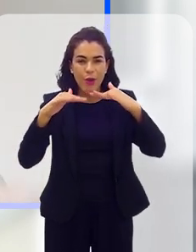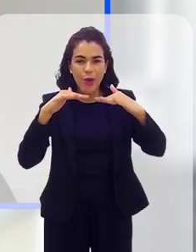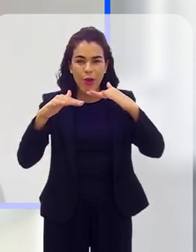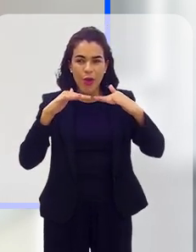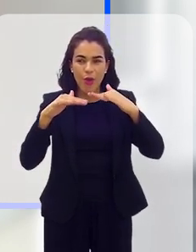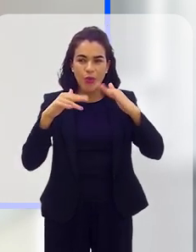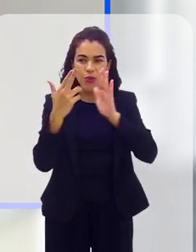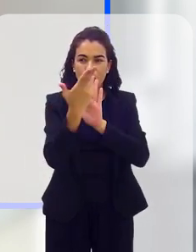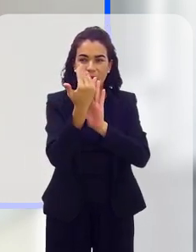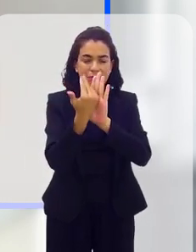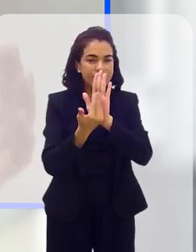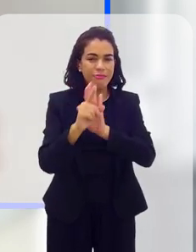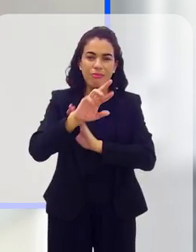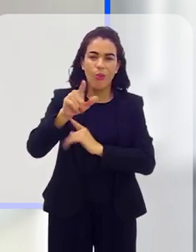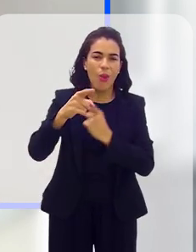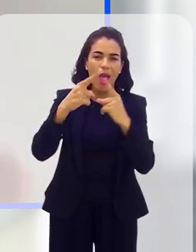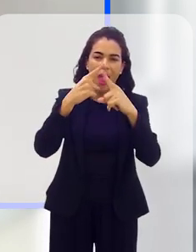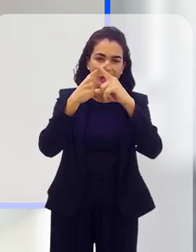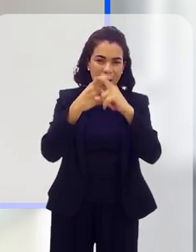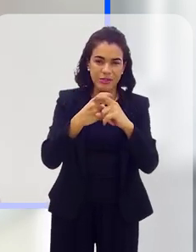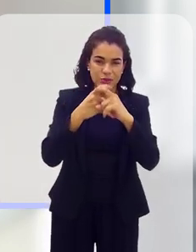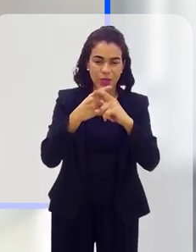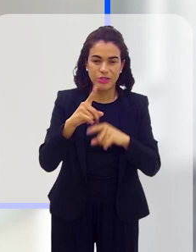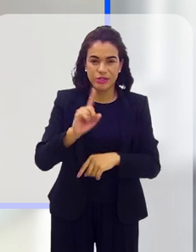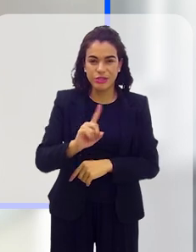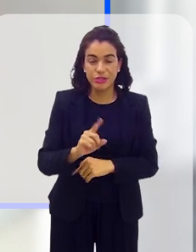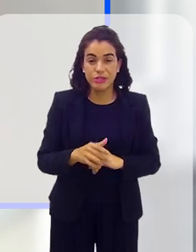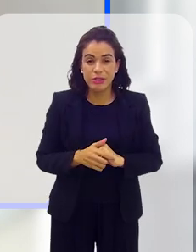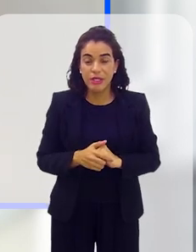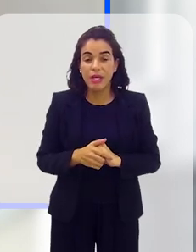movimento da... Não, não.